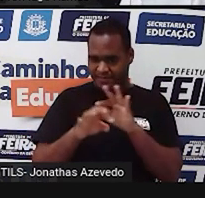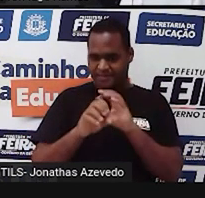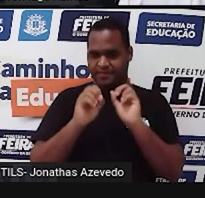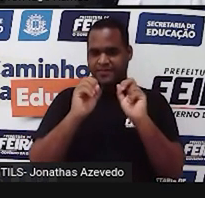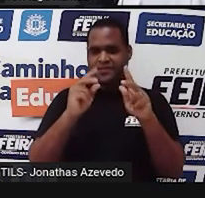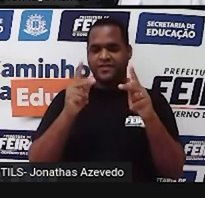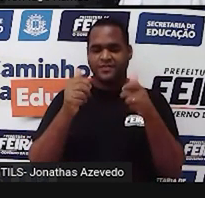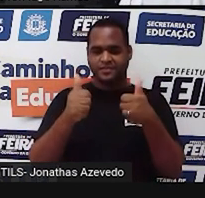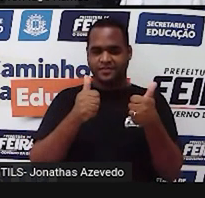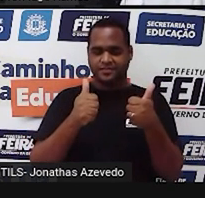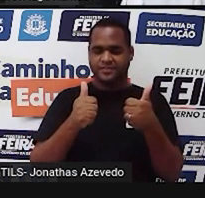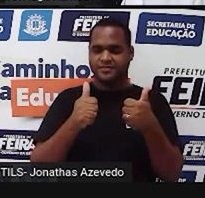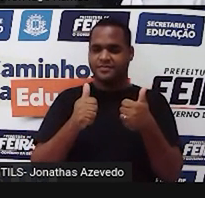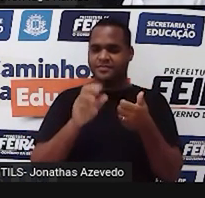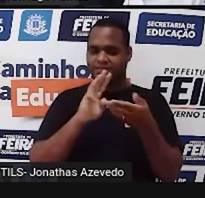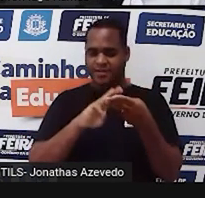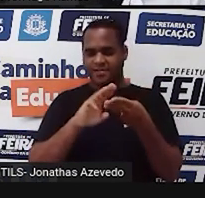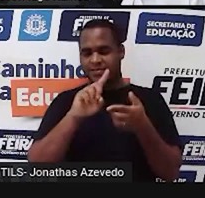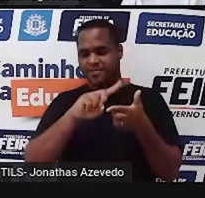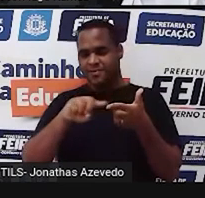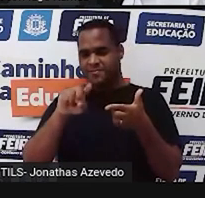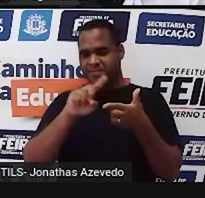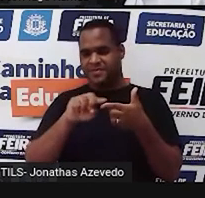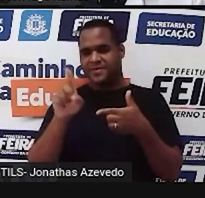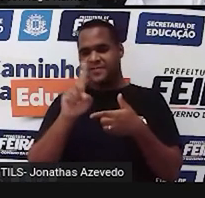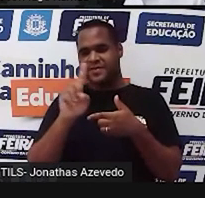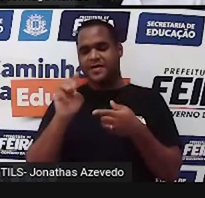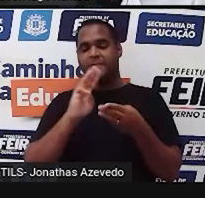tá bom? Matemática não é problema,